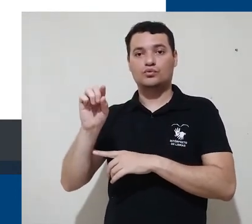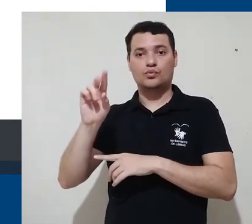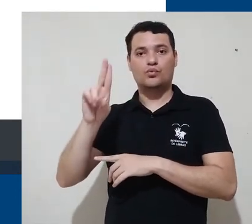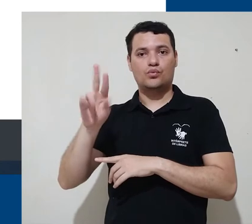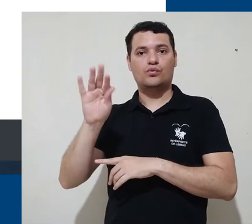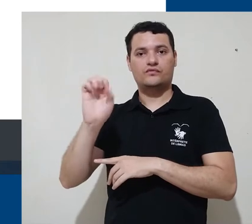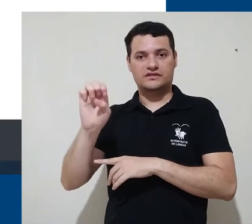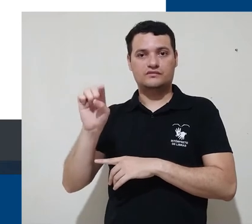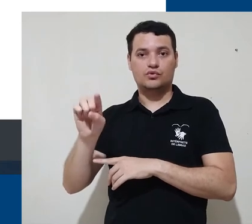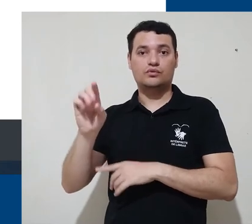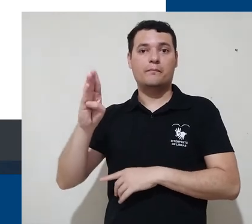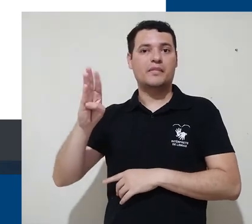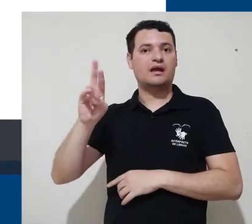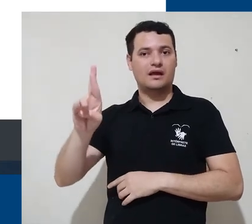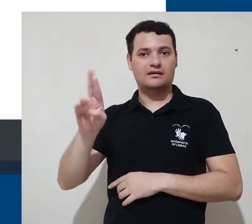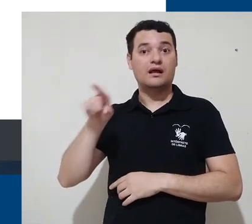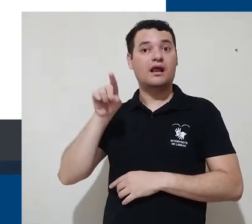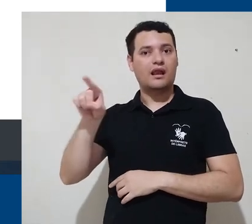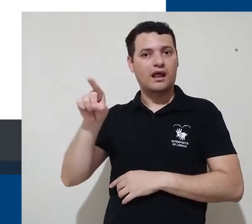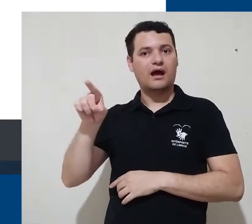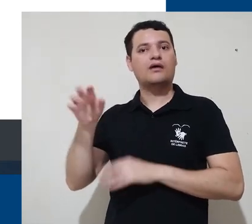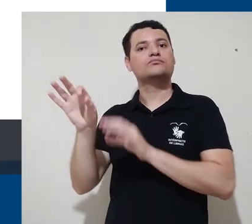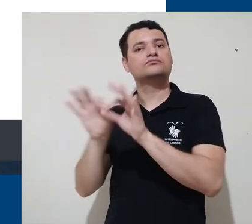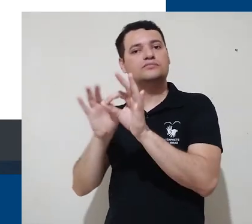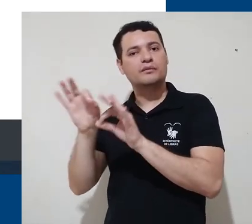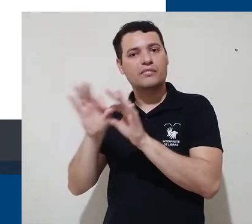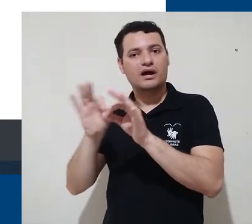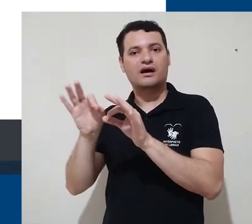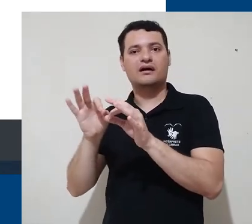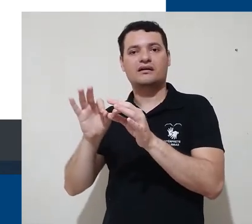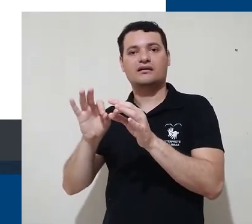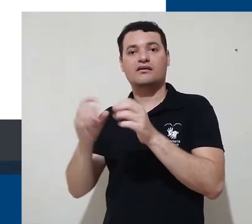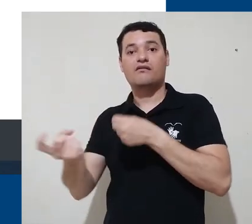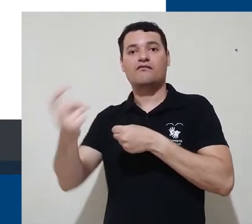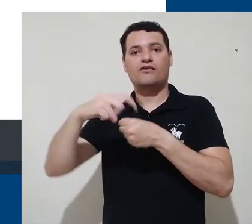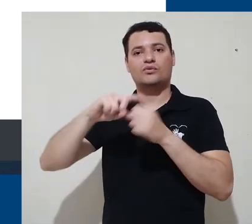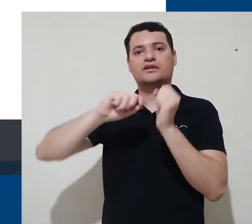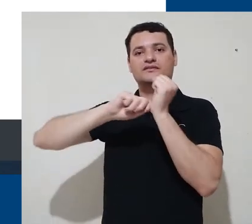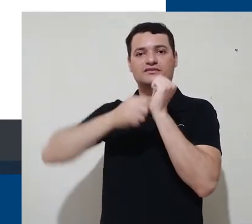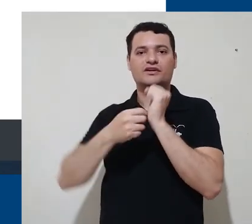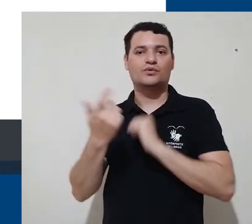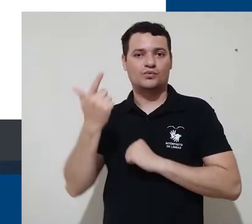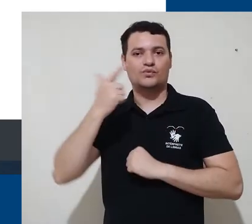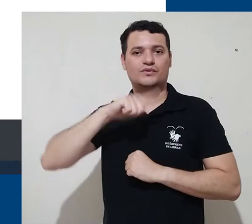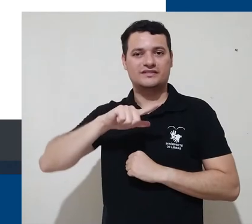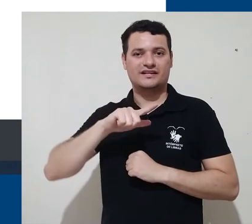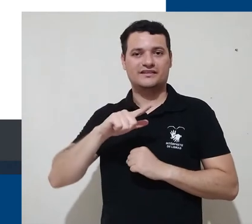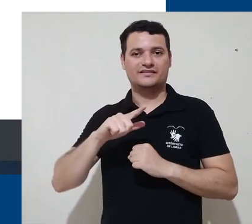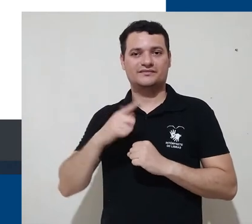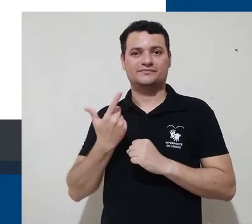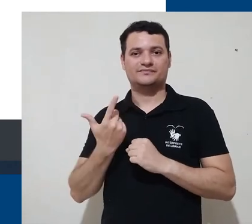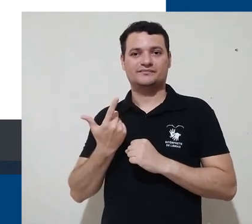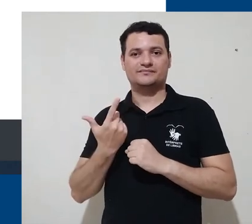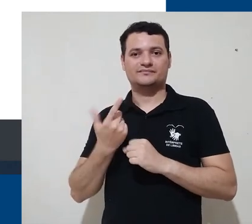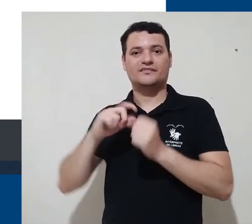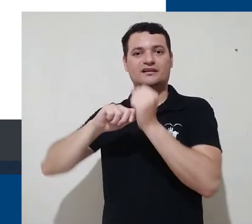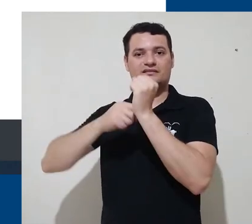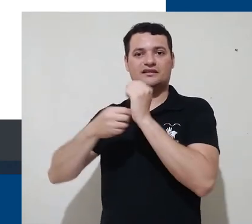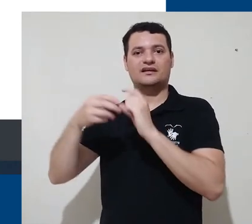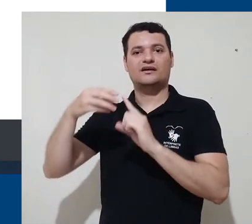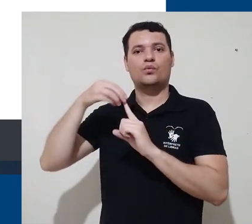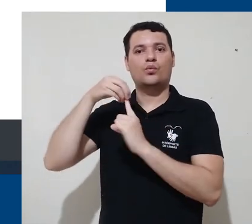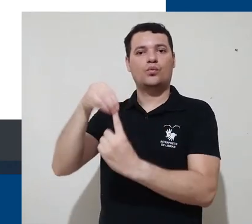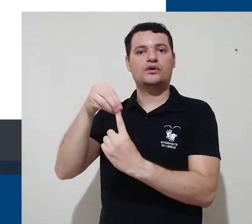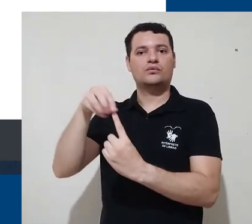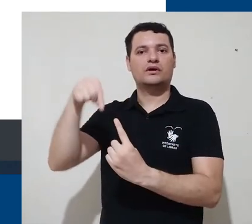.br. E lá você pode fazer o procedimento de recuperação de sua senha do usuário único da UFIS.